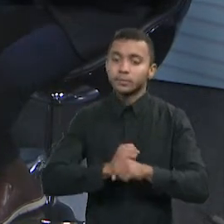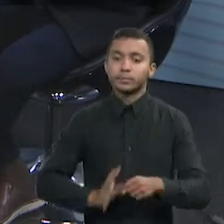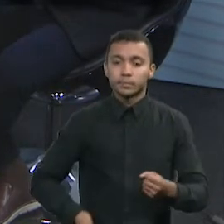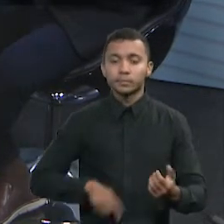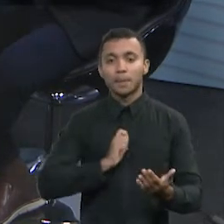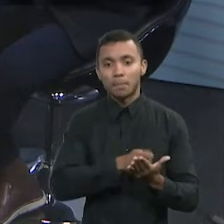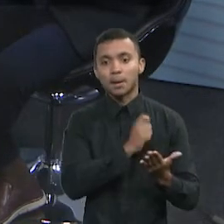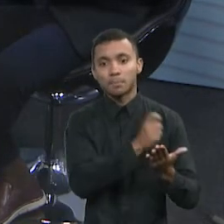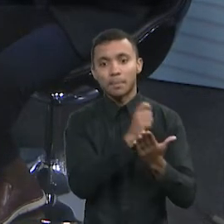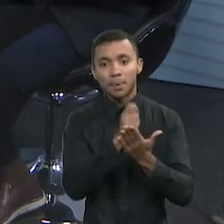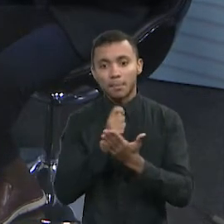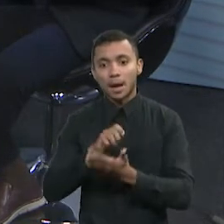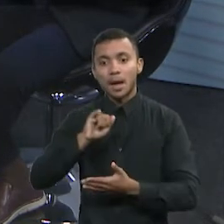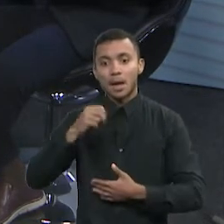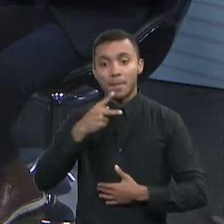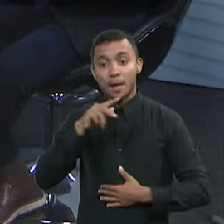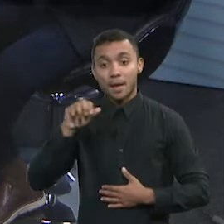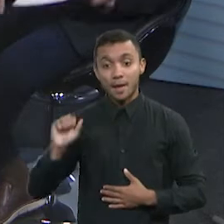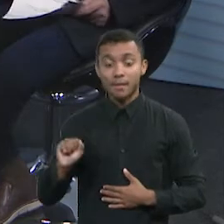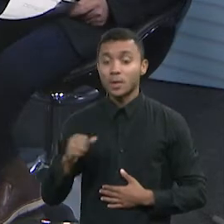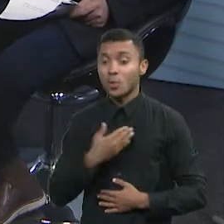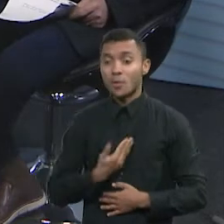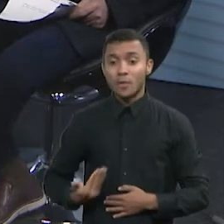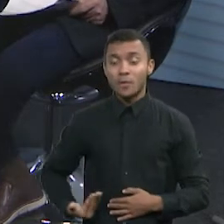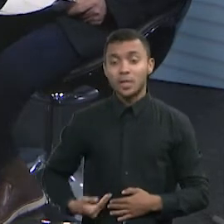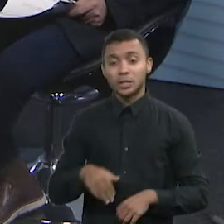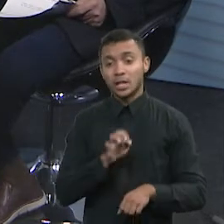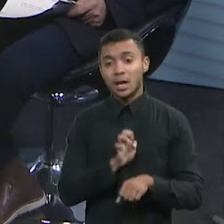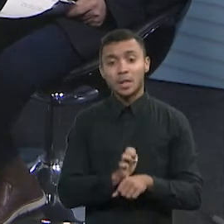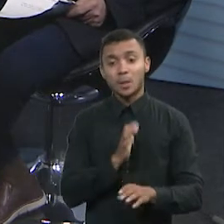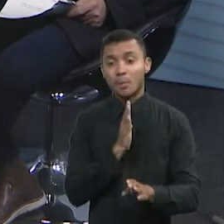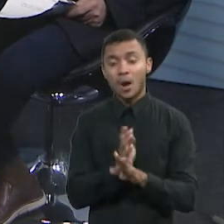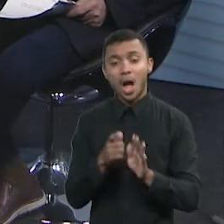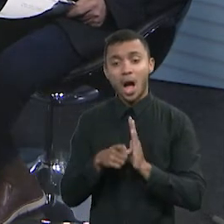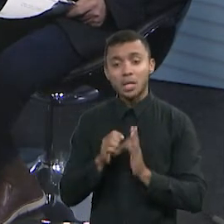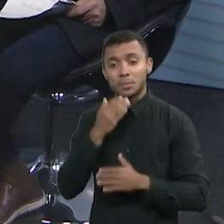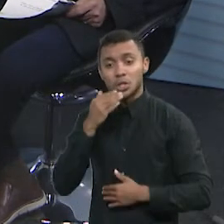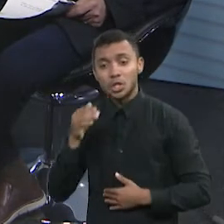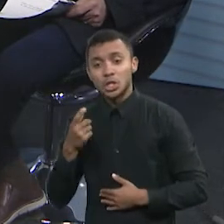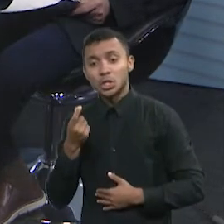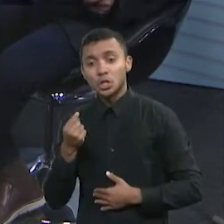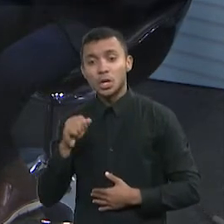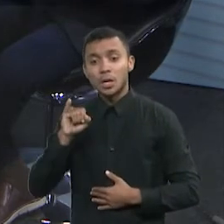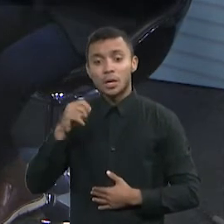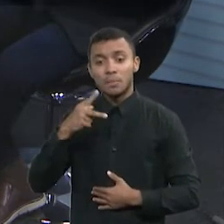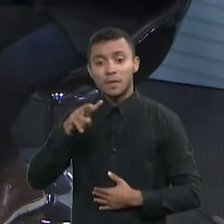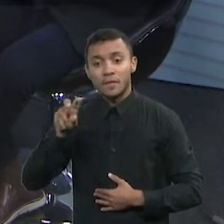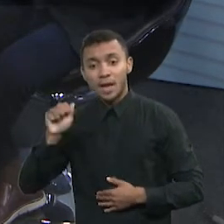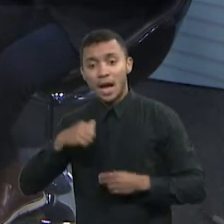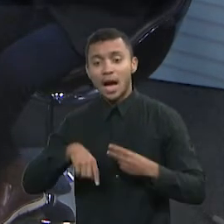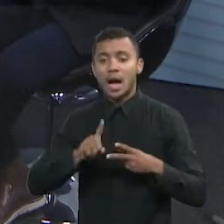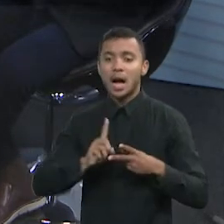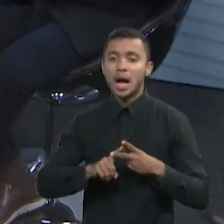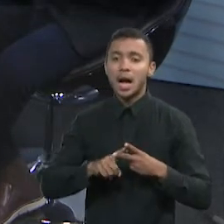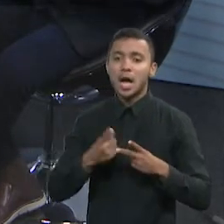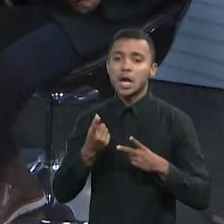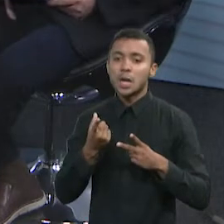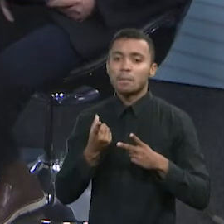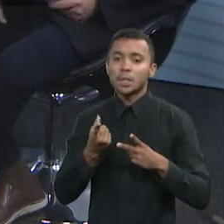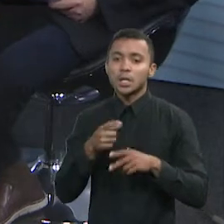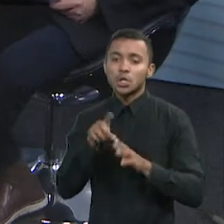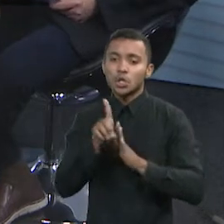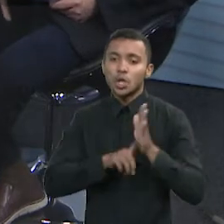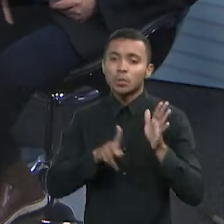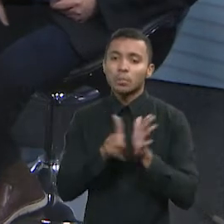não esforço danado, mas aí o Estado é teu sócio, porque todo ano tu vai pagar IPVA, licenciamento, sei o quê, disso aqui. O Brasil é um